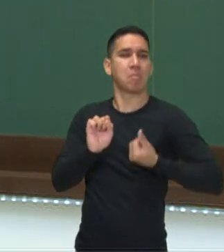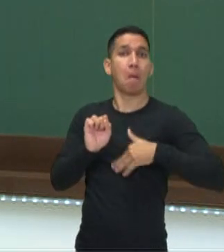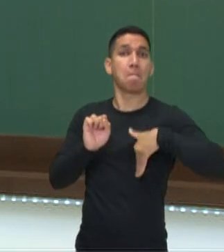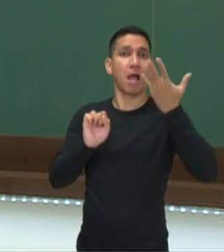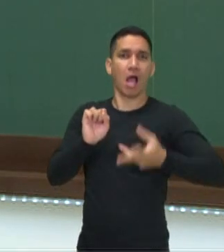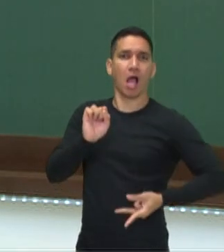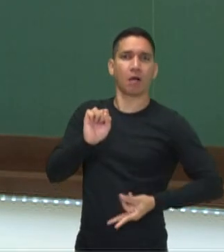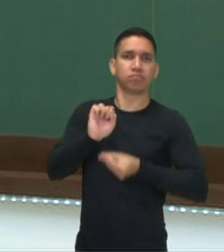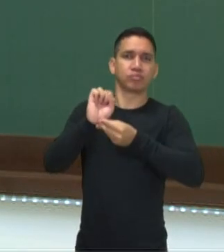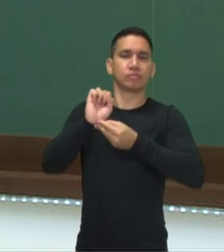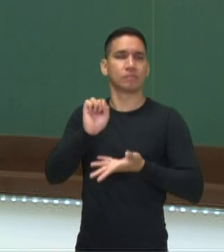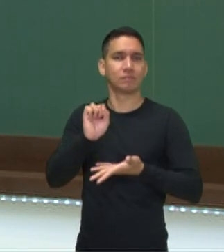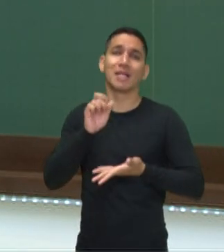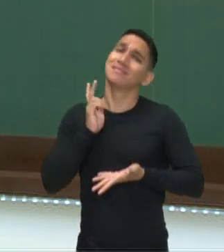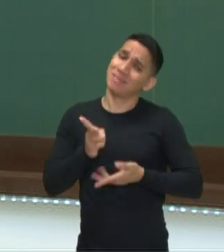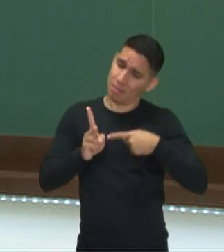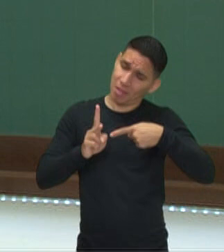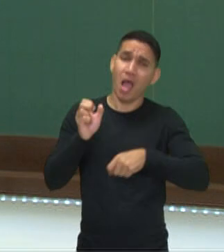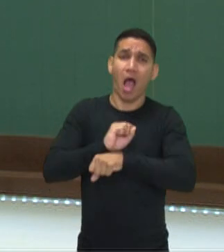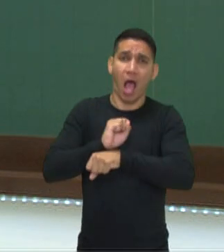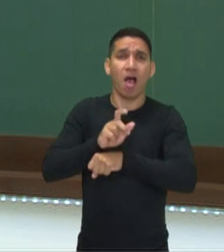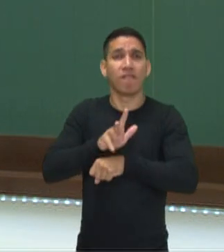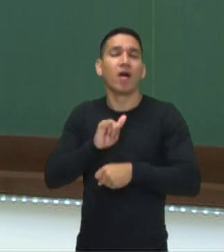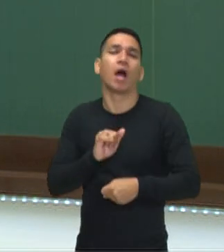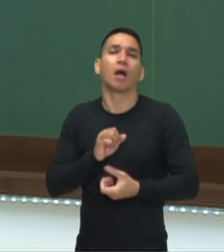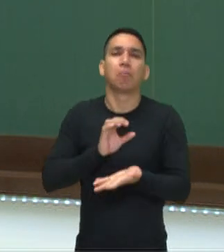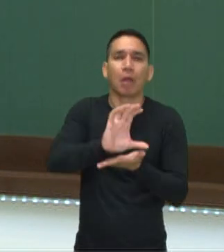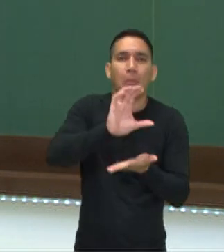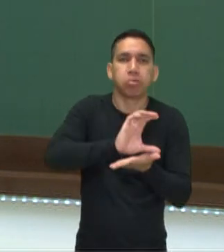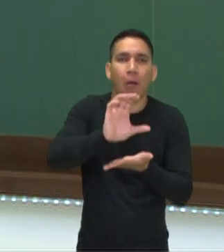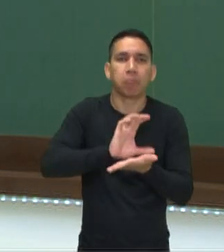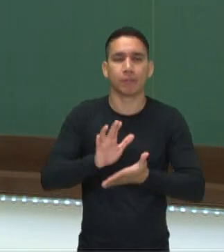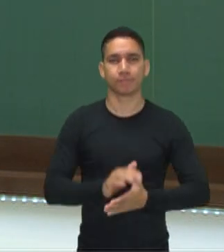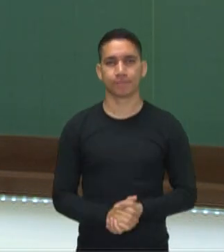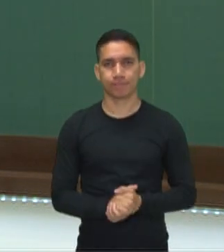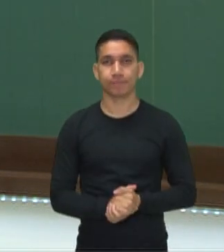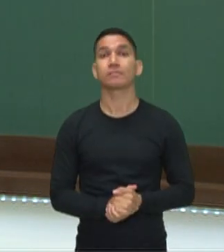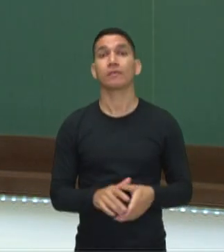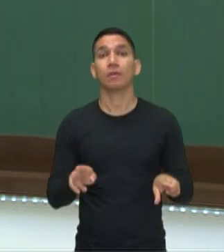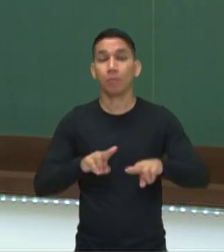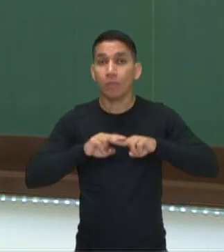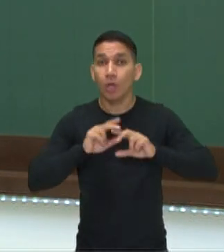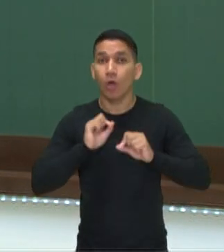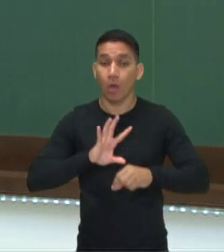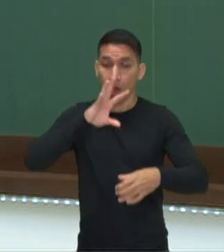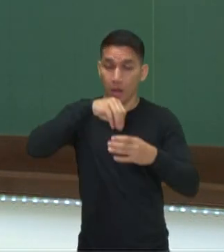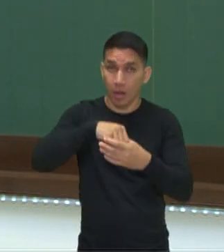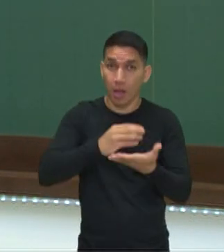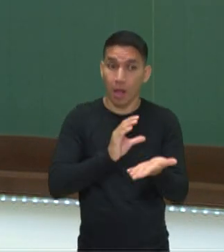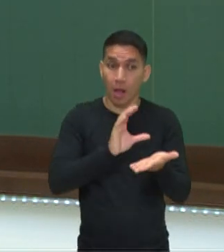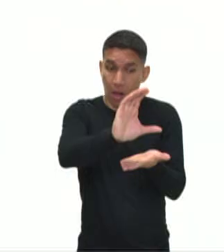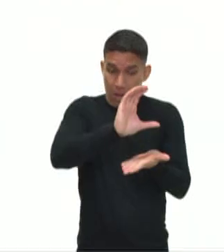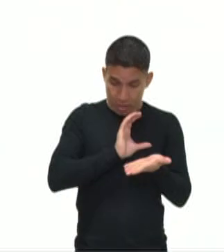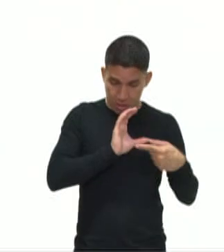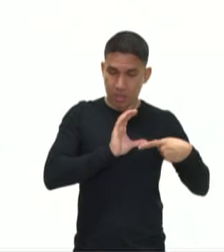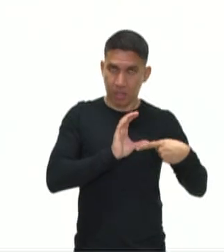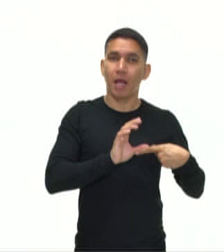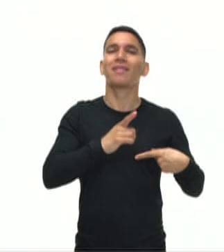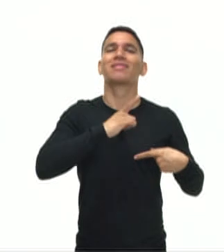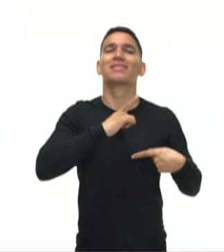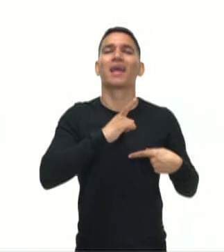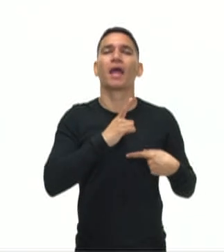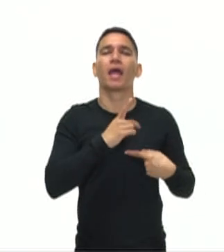será considerado um passivo financeiro. Dentro dos ativos financeiros, nós temos o que a gente chama de renda